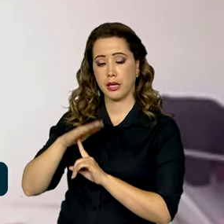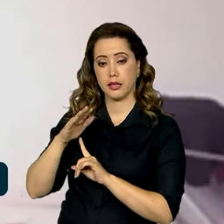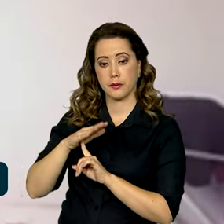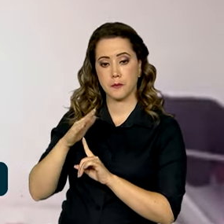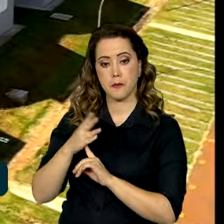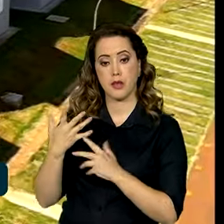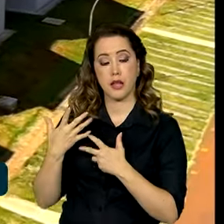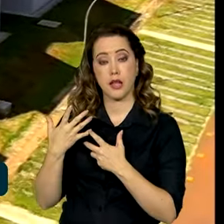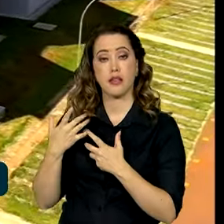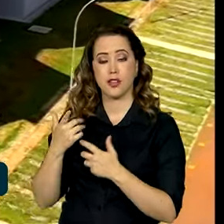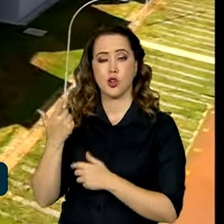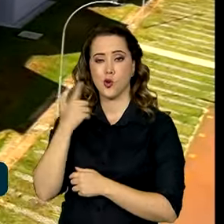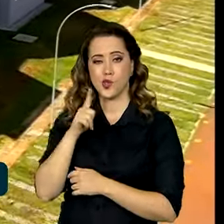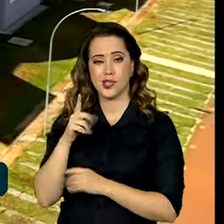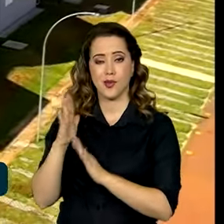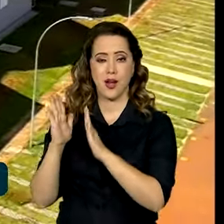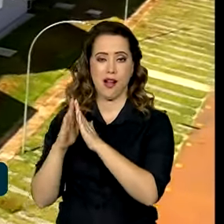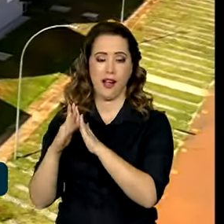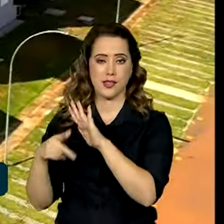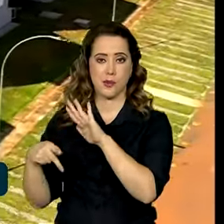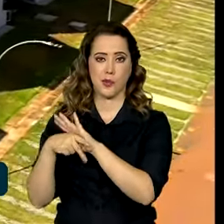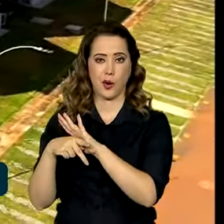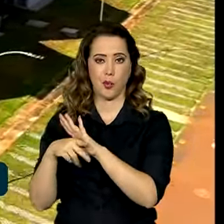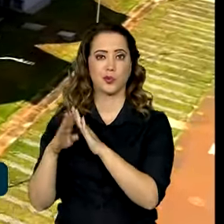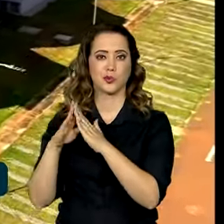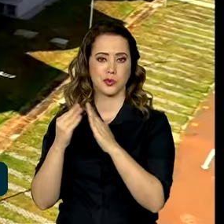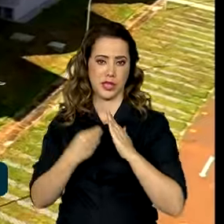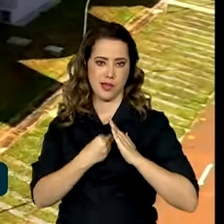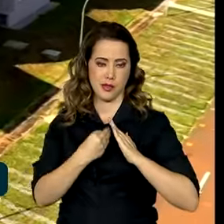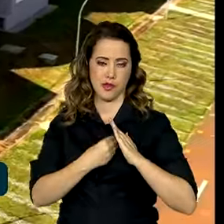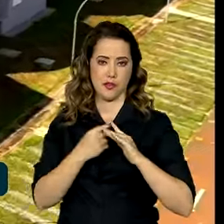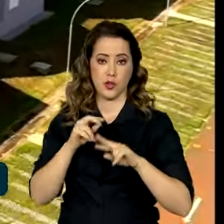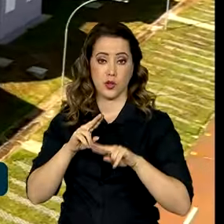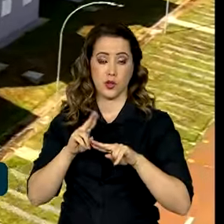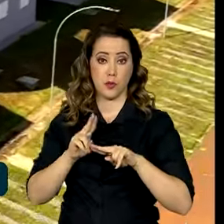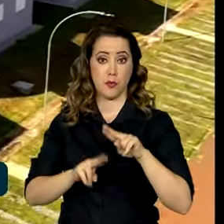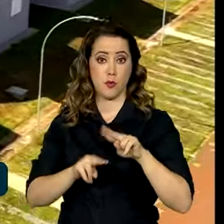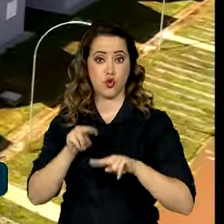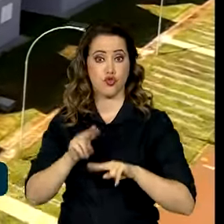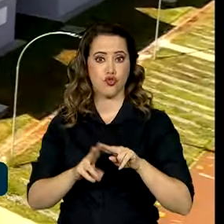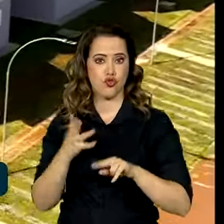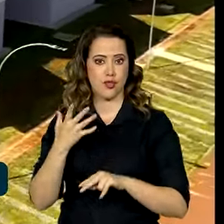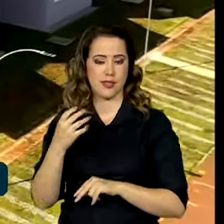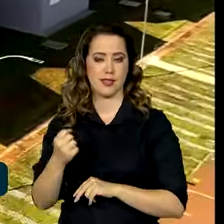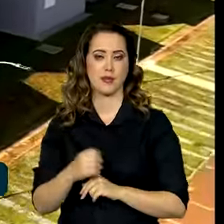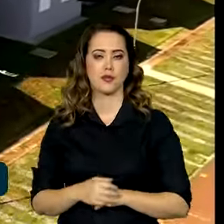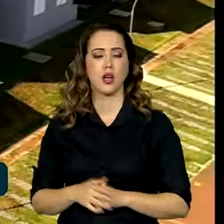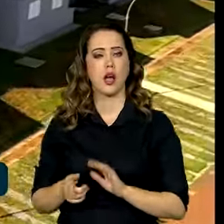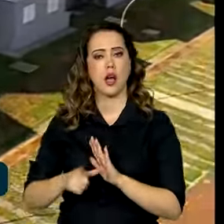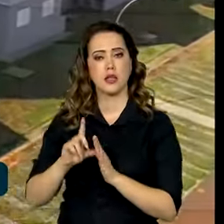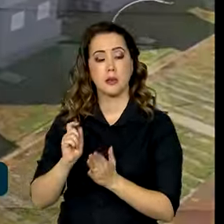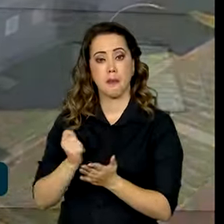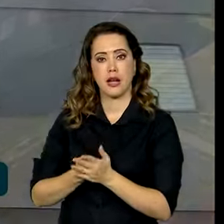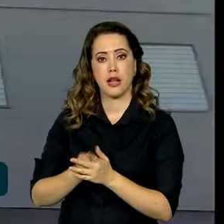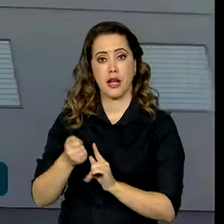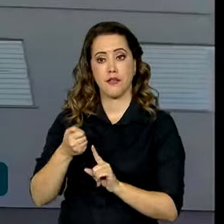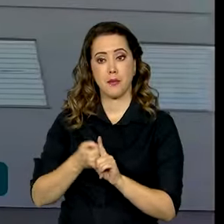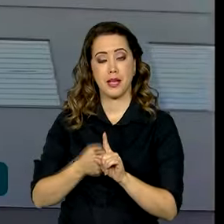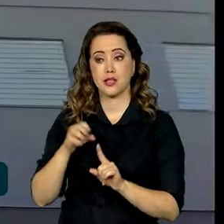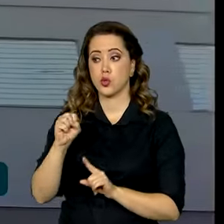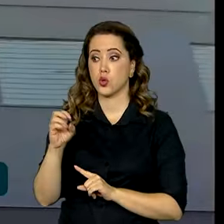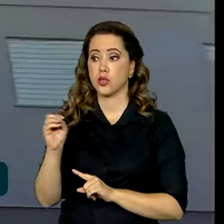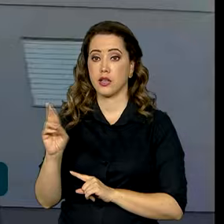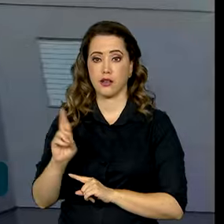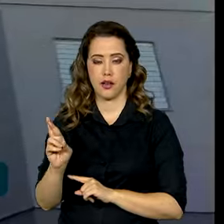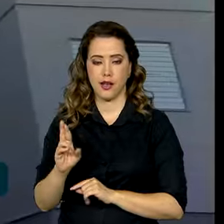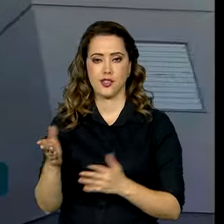pelo programa Minha Casa Minha Vida em junho. Pagava uma prestação de R$ 80 e agora, há um mês,